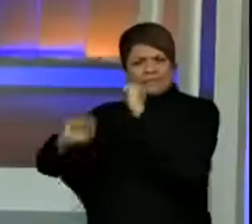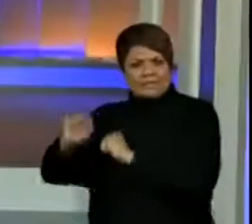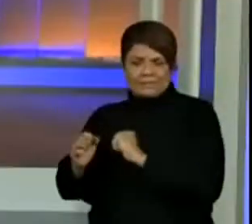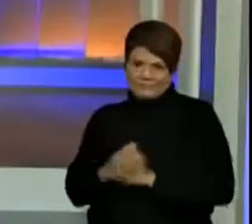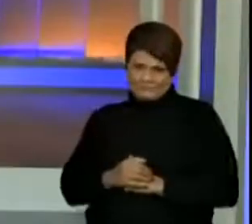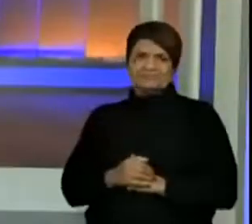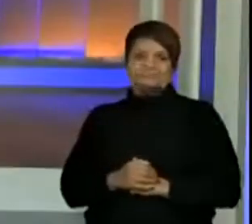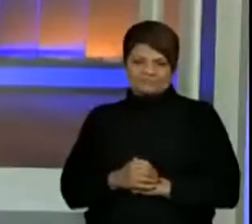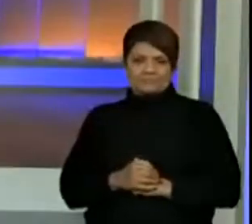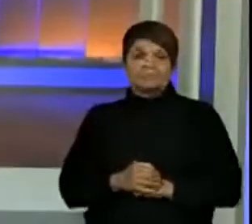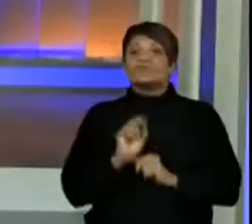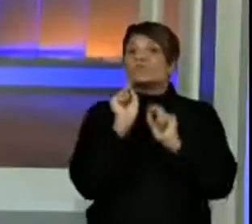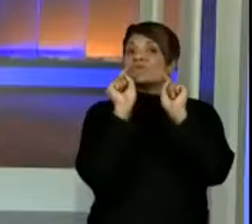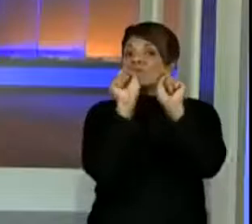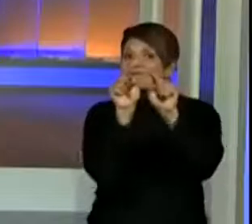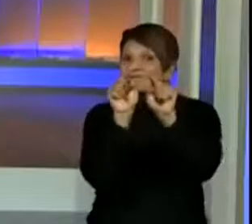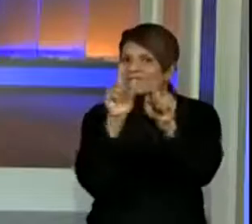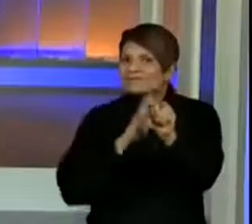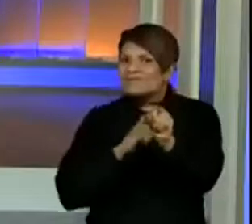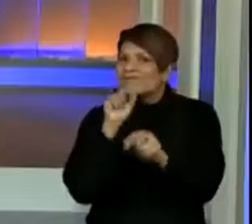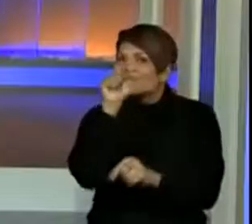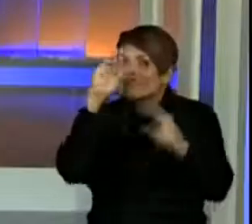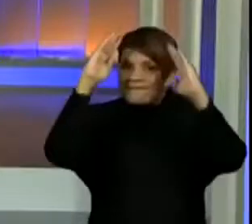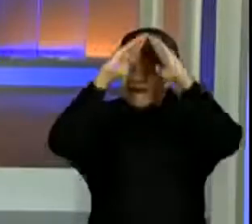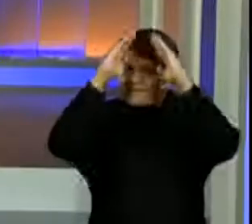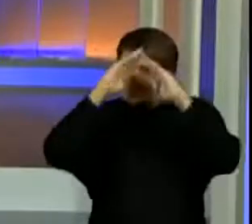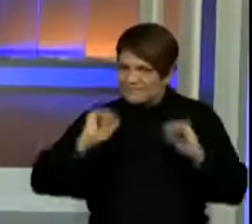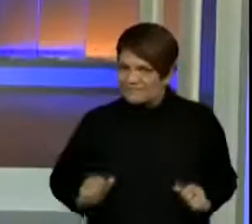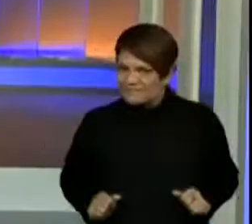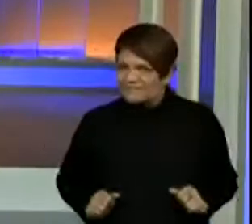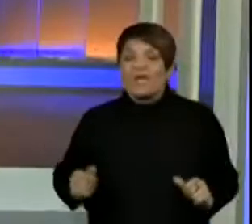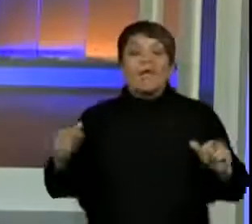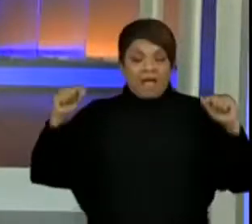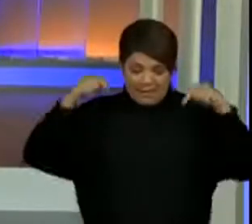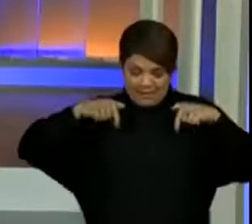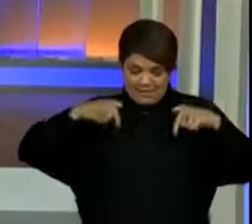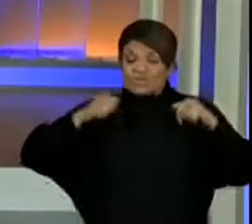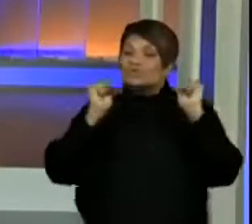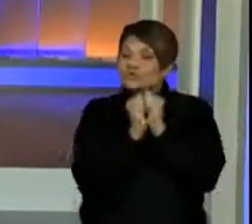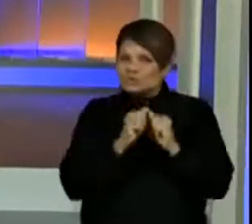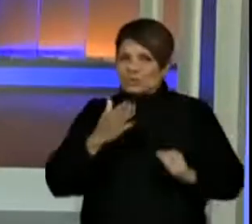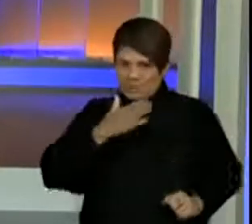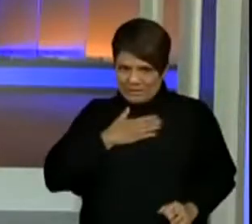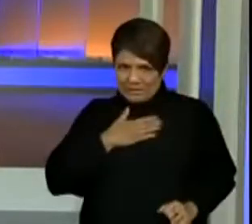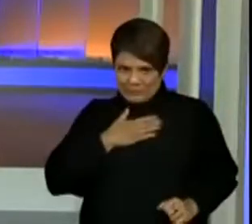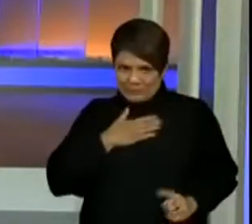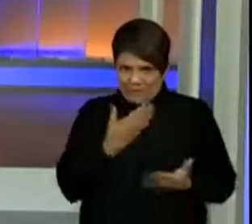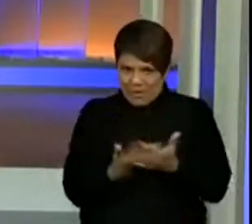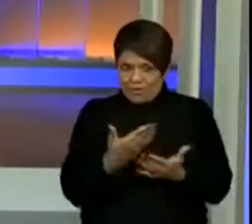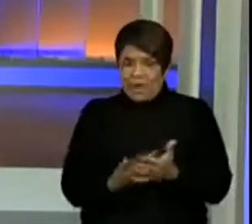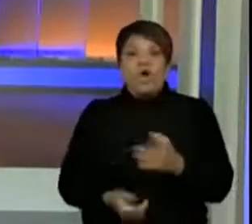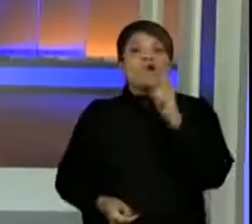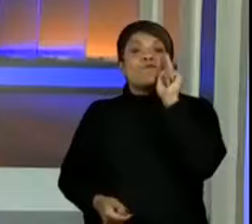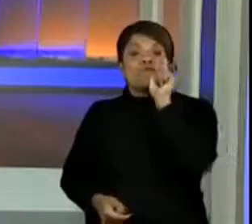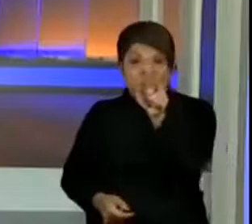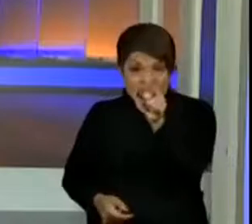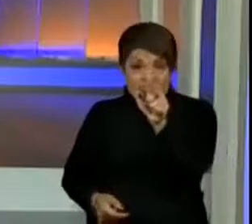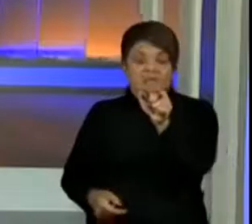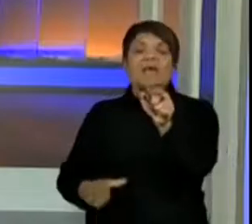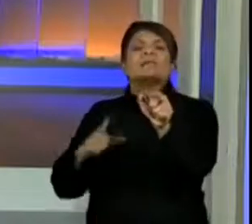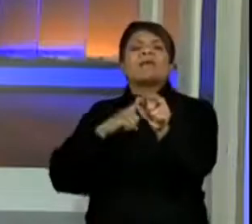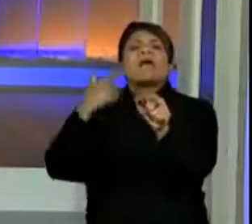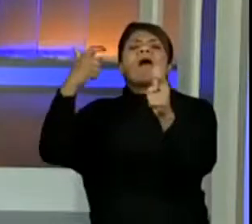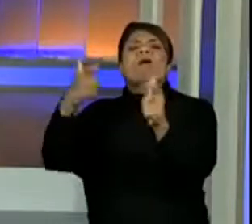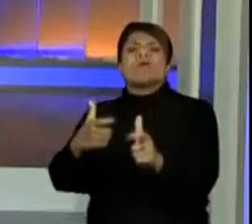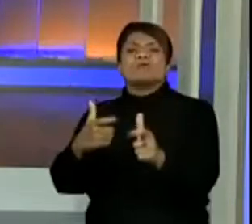Você que está aí em casa, nesta aula comigo, está no campo ou na